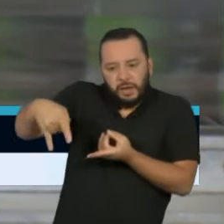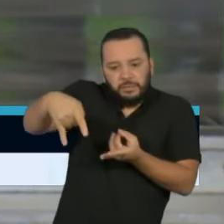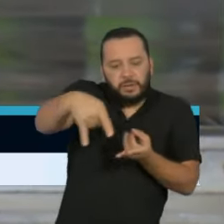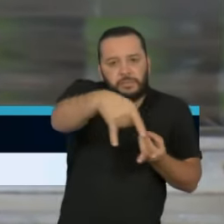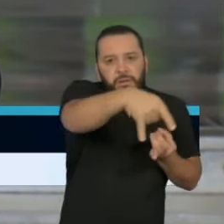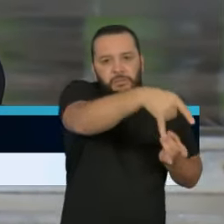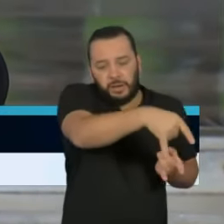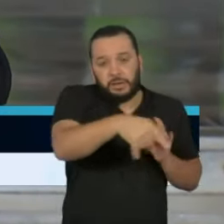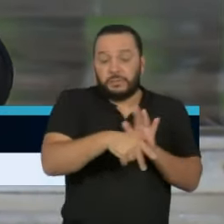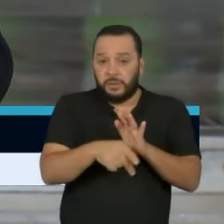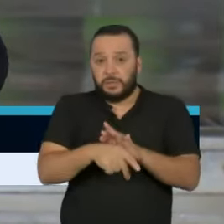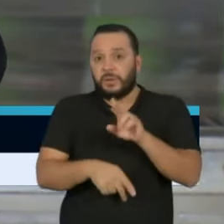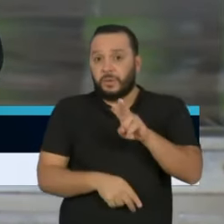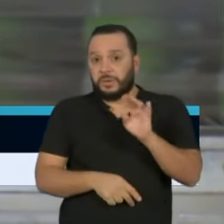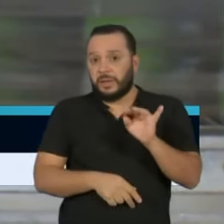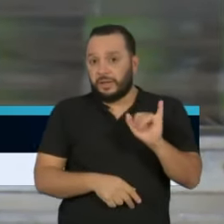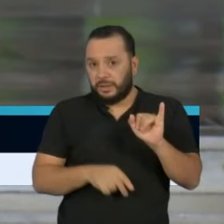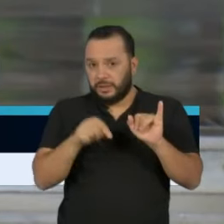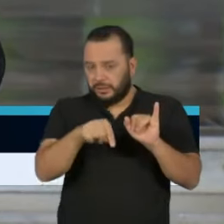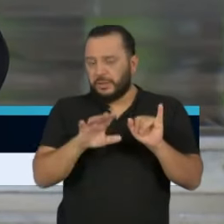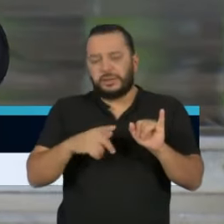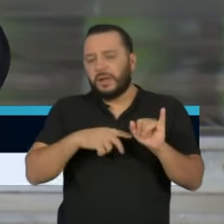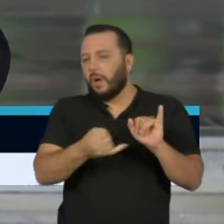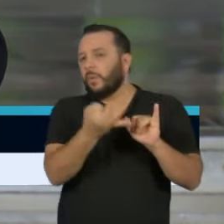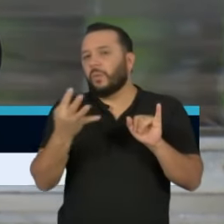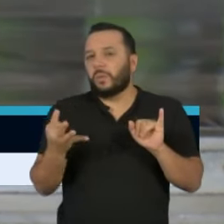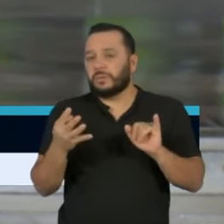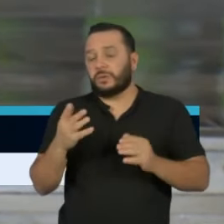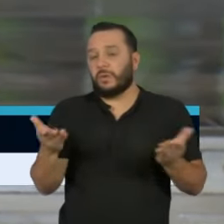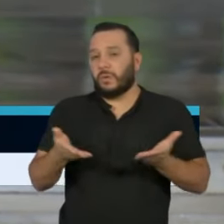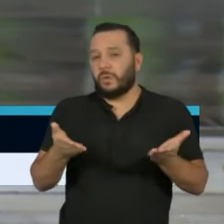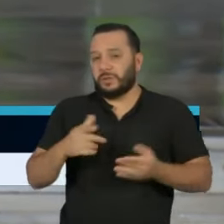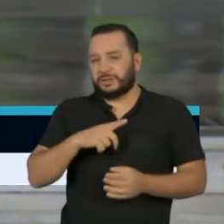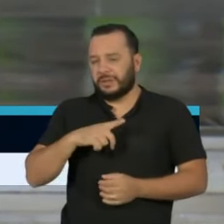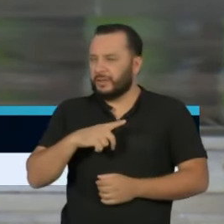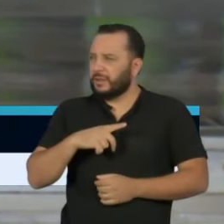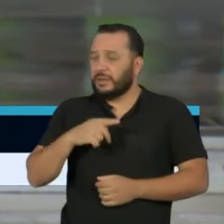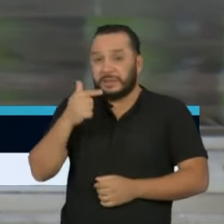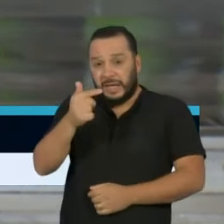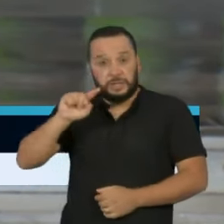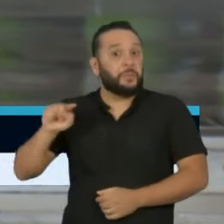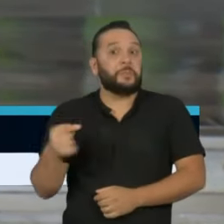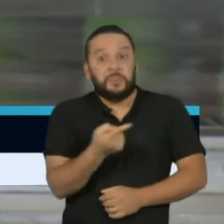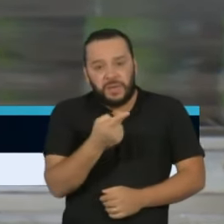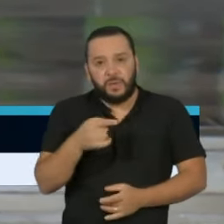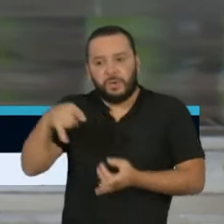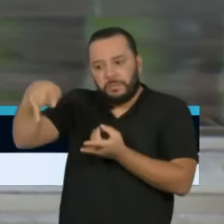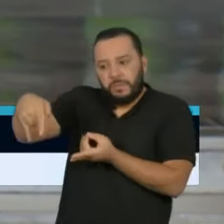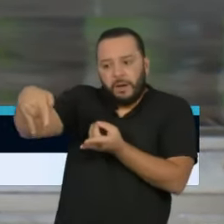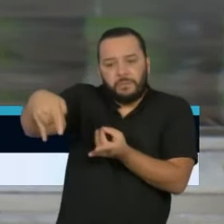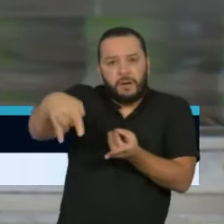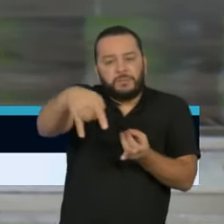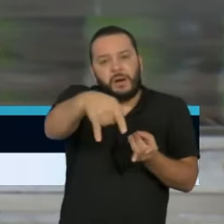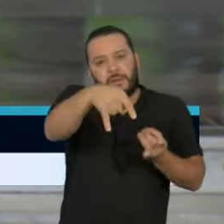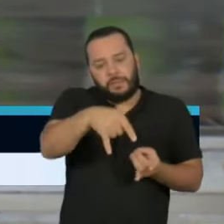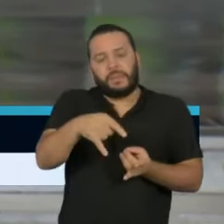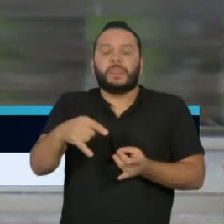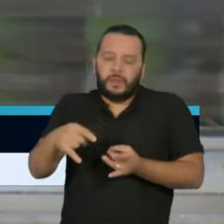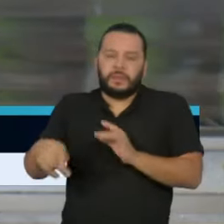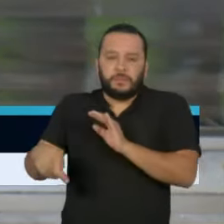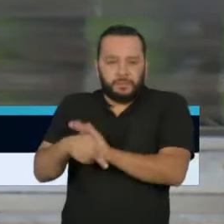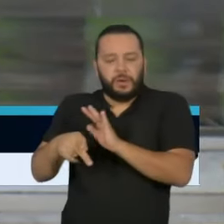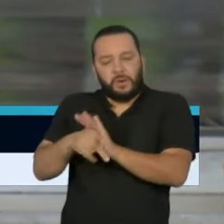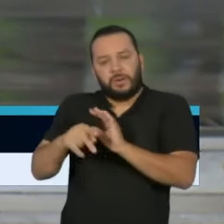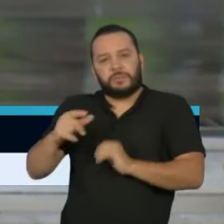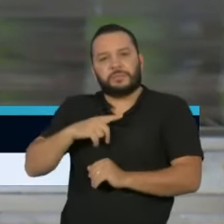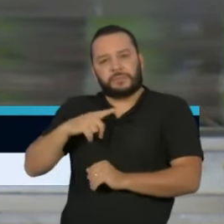característica da virose, é o seguinte, nós temos hoje no Estado 7 mil leitos, nos hospitais do Estado, próprios